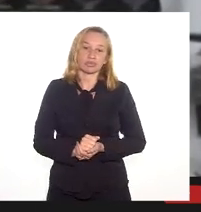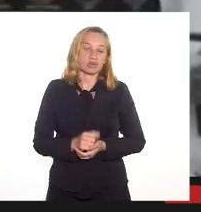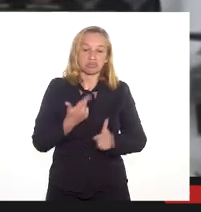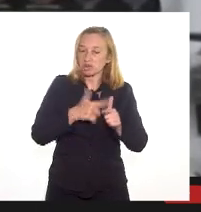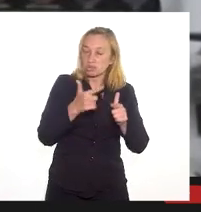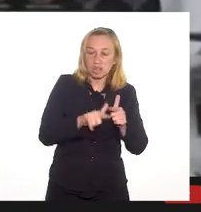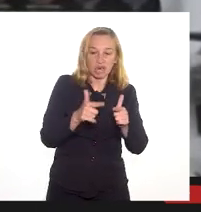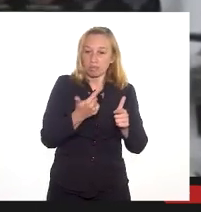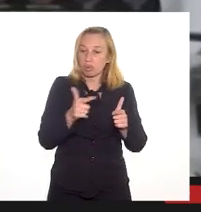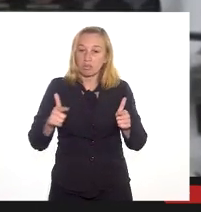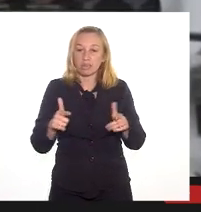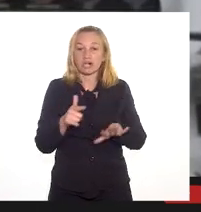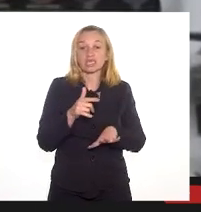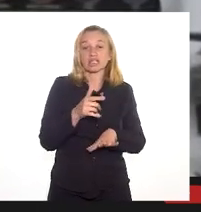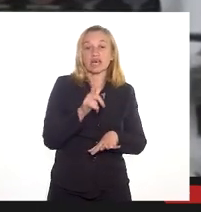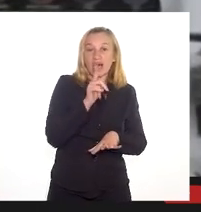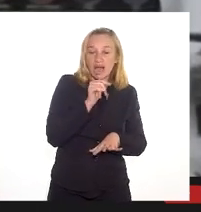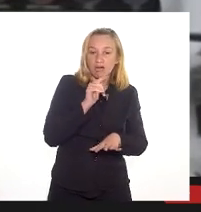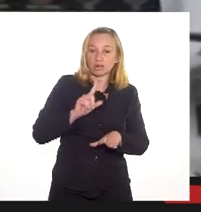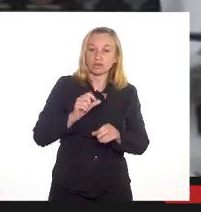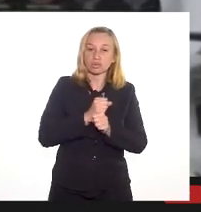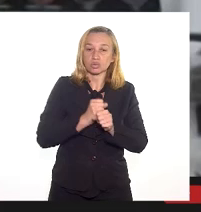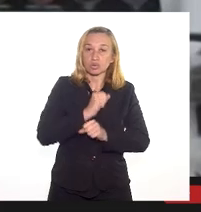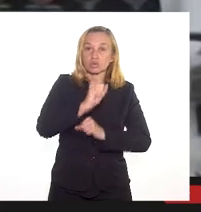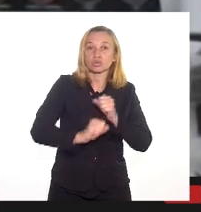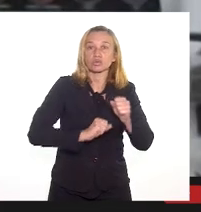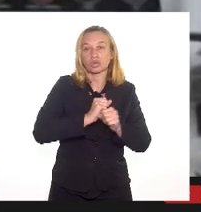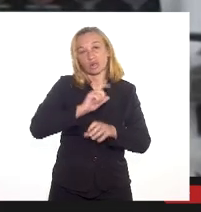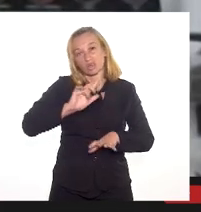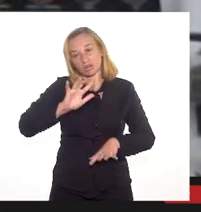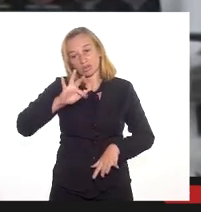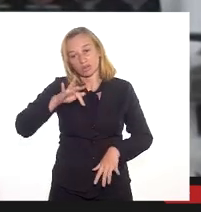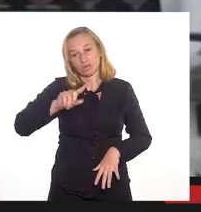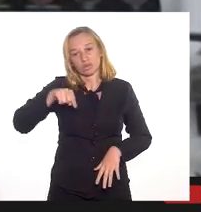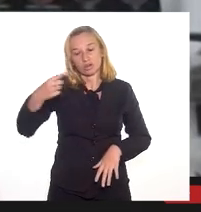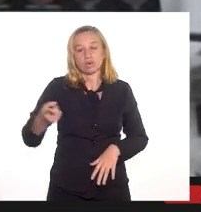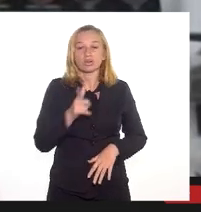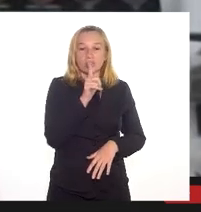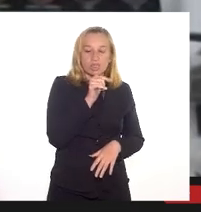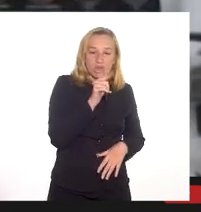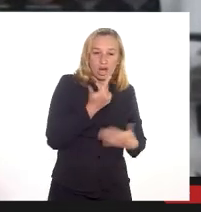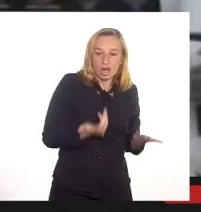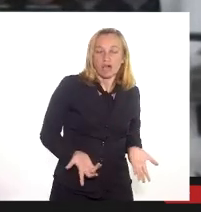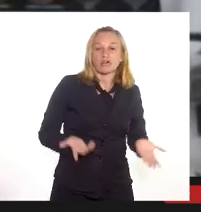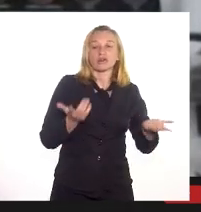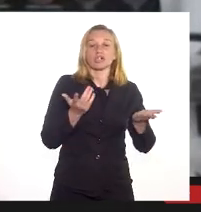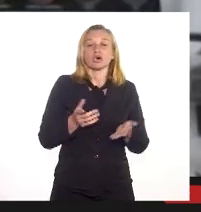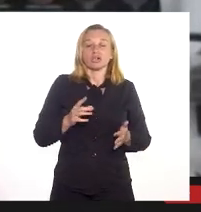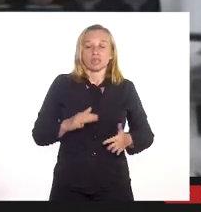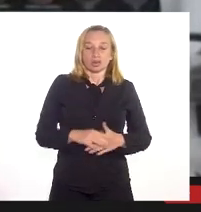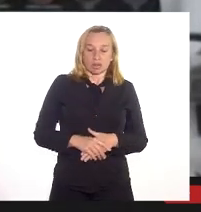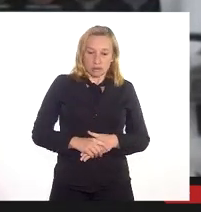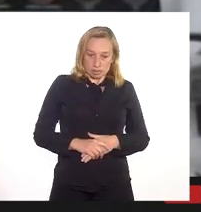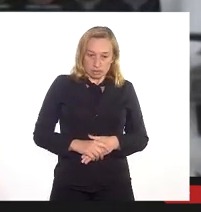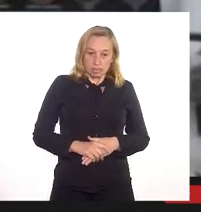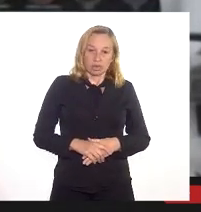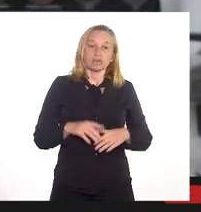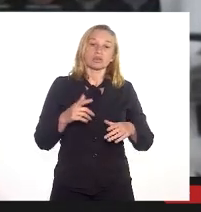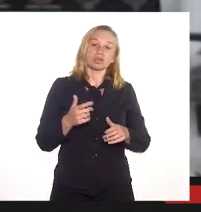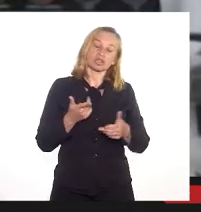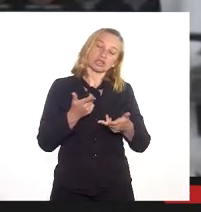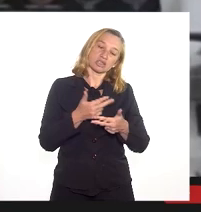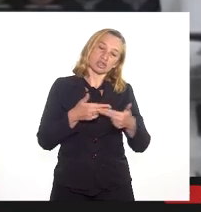de desabastecimento nos próximos anos. Agora, toda essa região, é uma região muito grande, a gente tem diversos